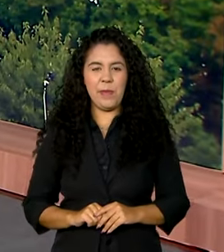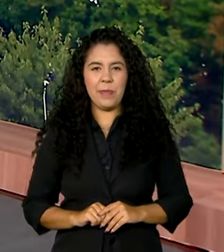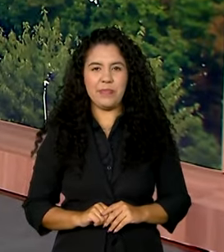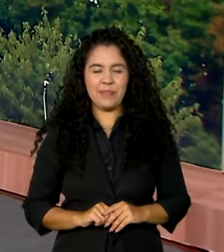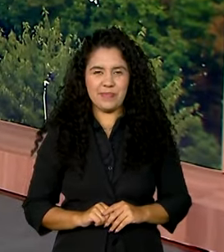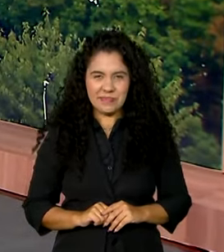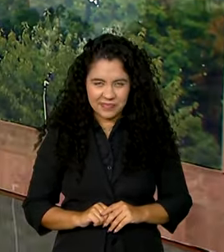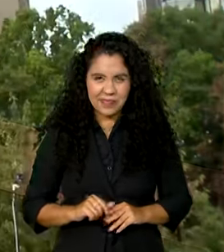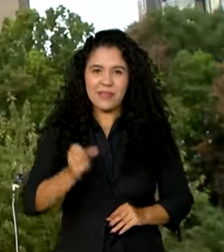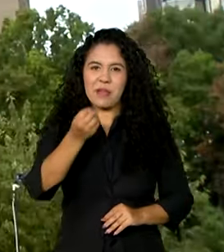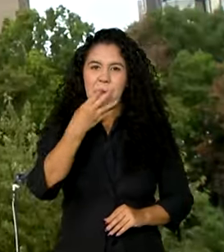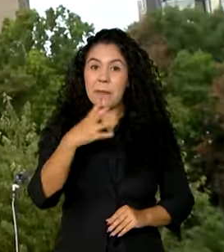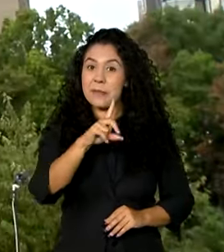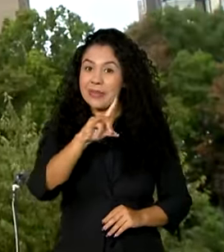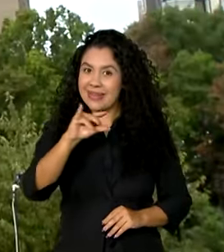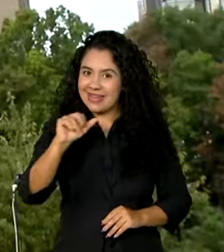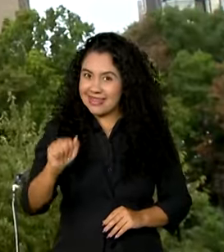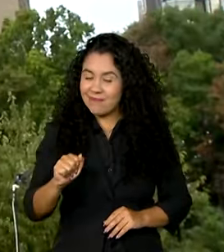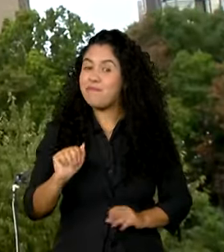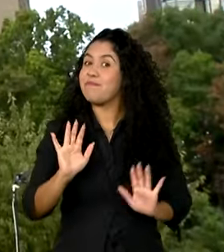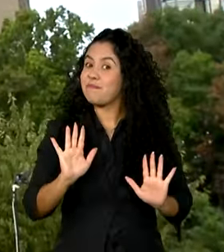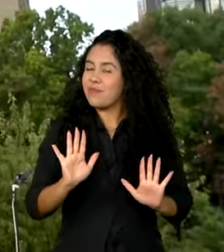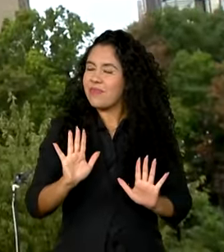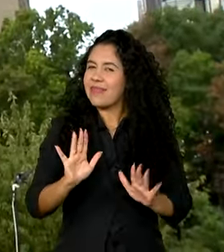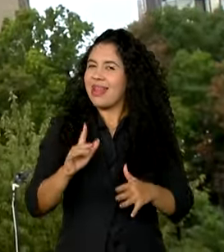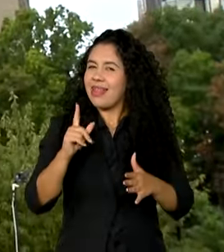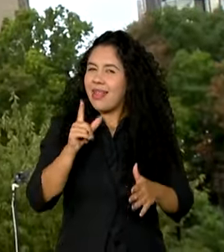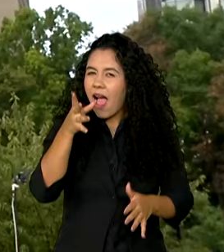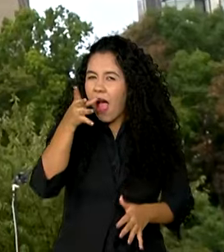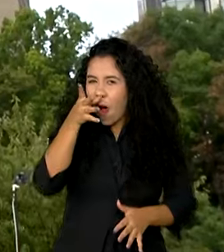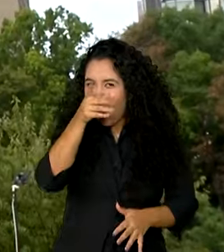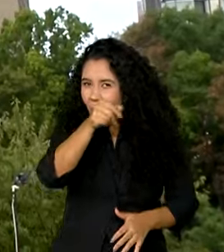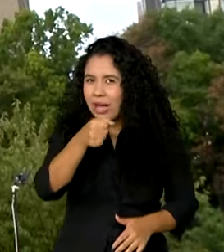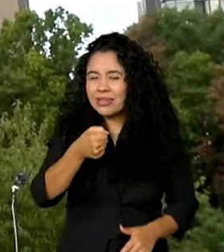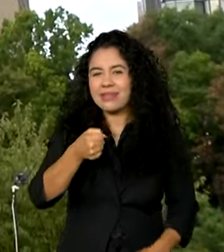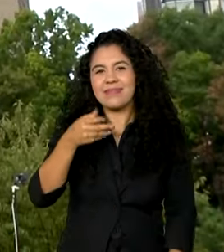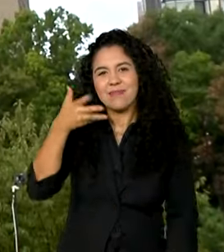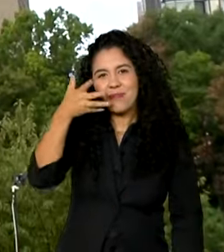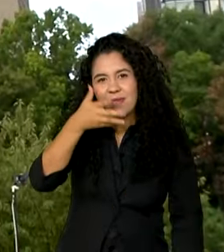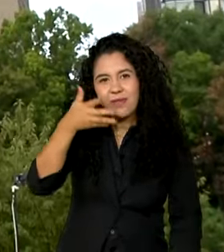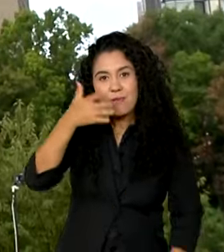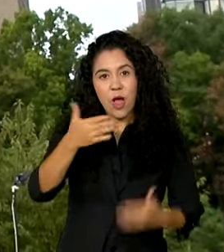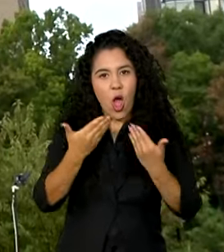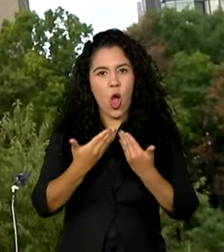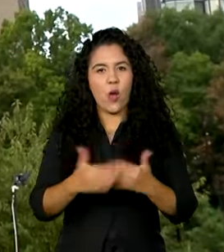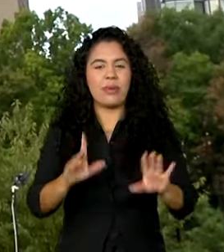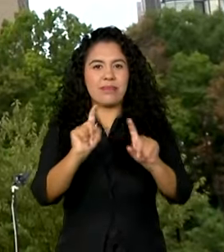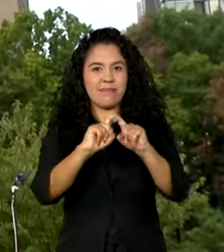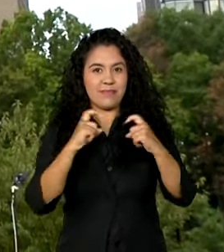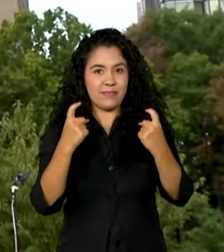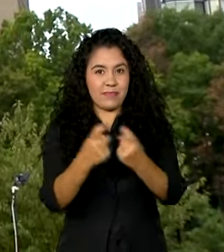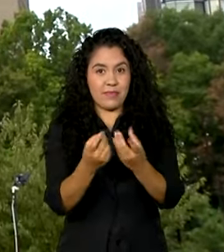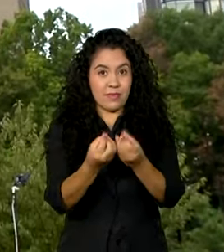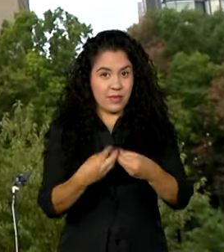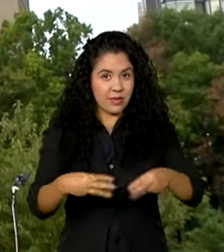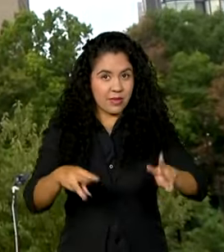Bom dia, Vanessa. Olha, falta muito pouco pra começar aqui a Assembleia Geral das Nações Unidas.